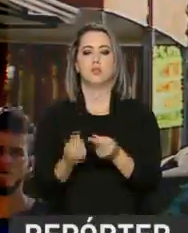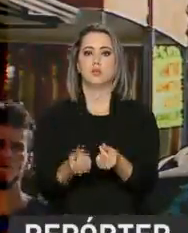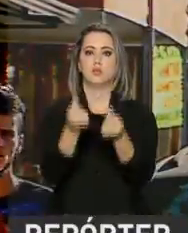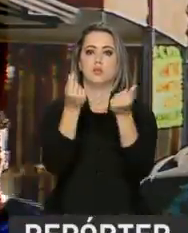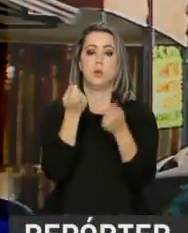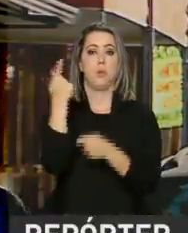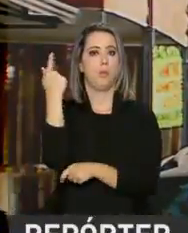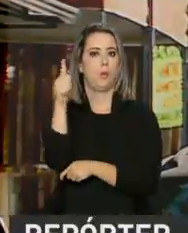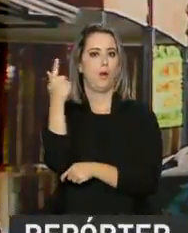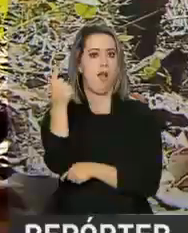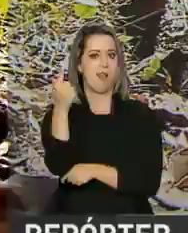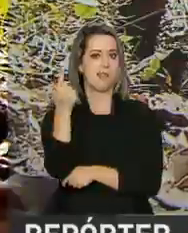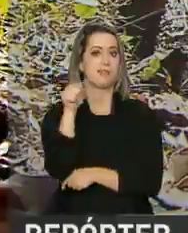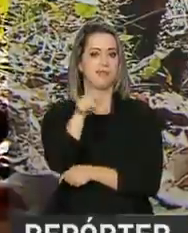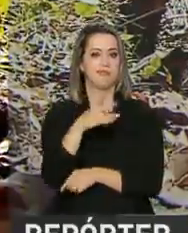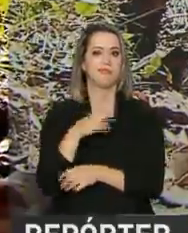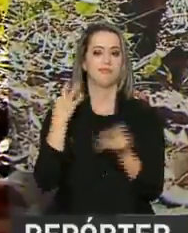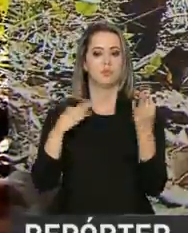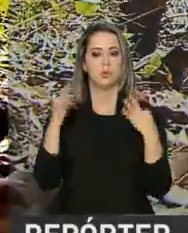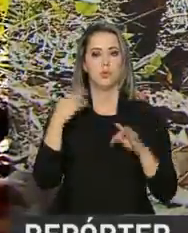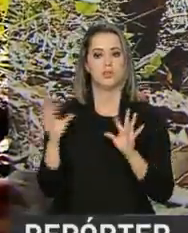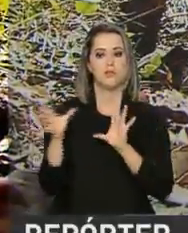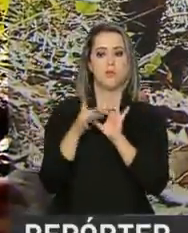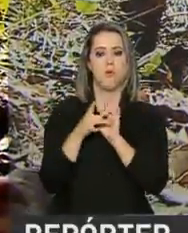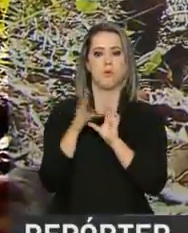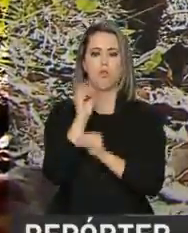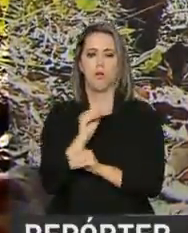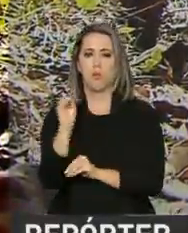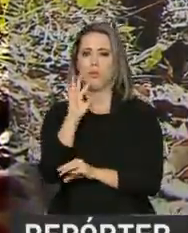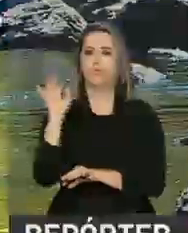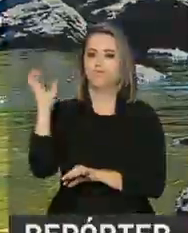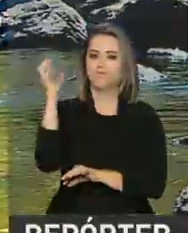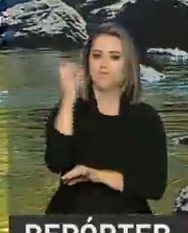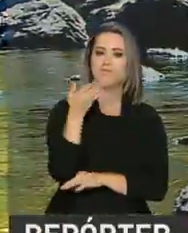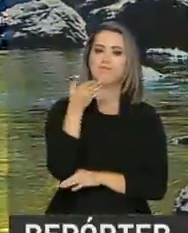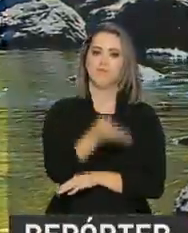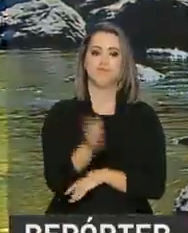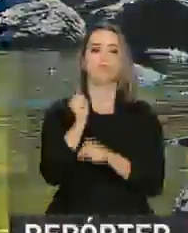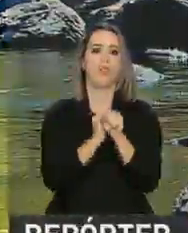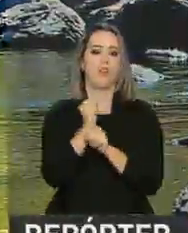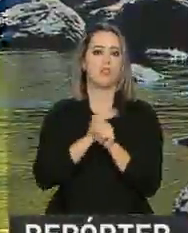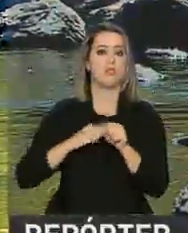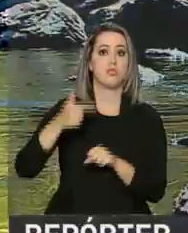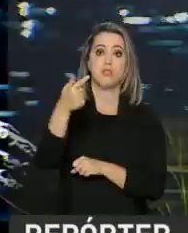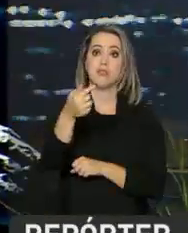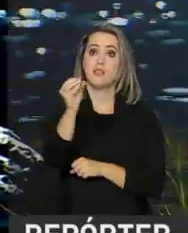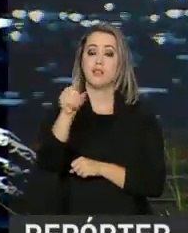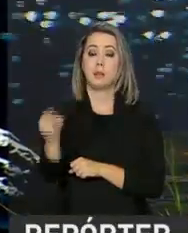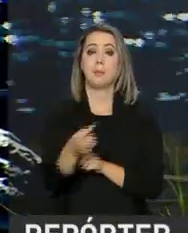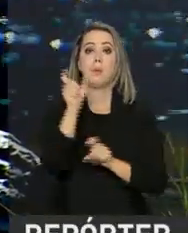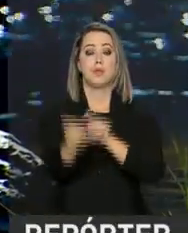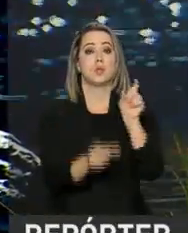as cidades goianas do seu entorno, com turismo unido à preservação ambiental. Este ano, pelo menos 70 mil